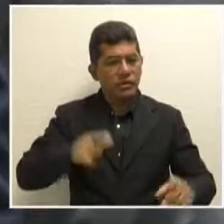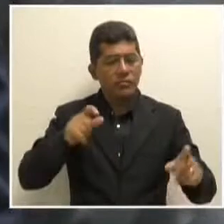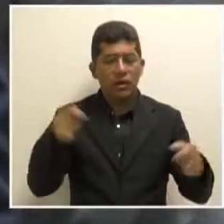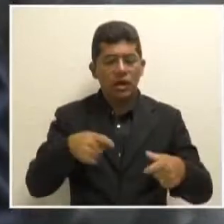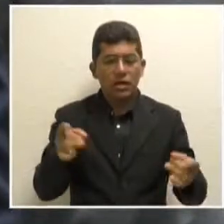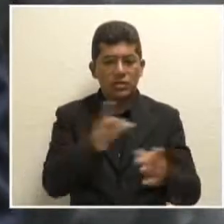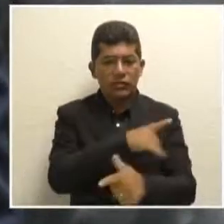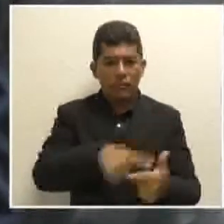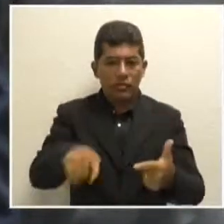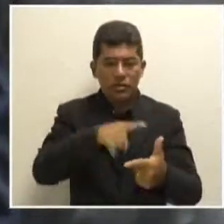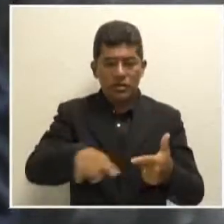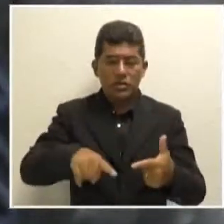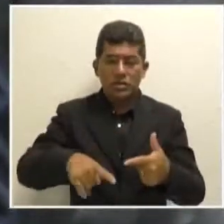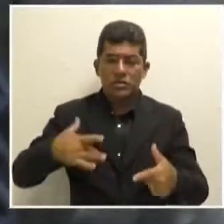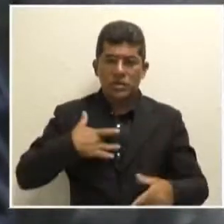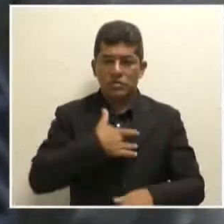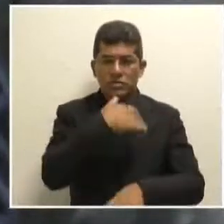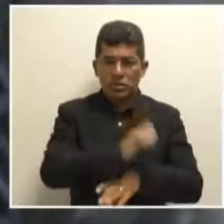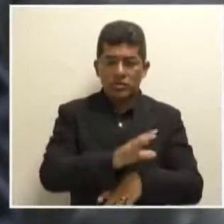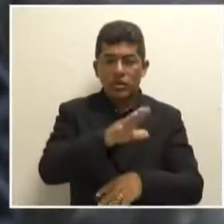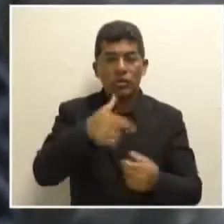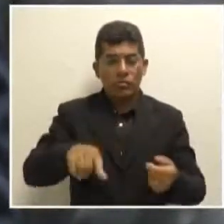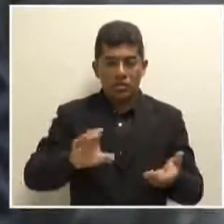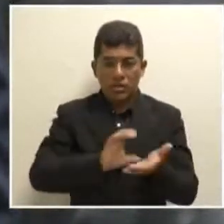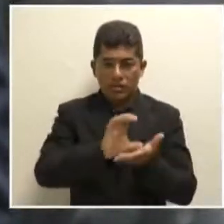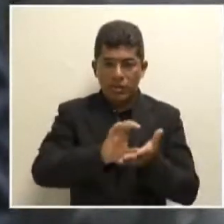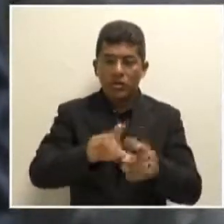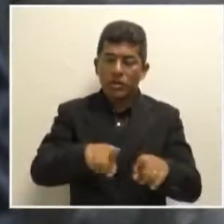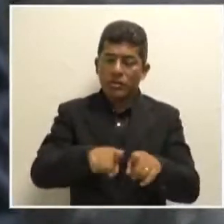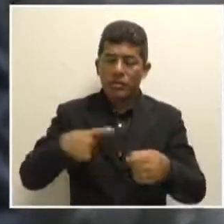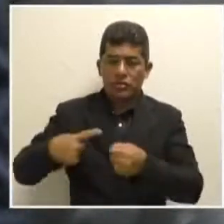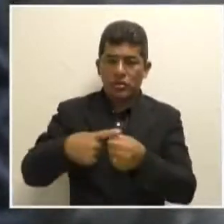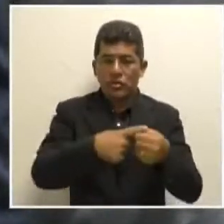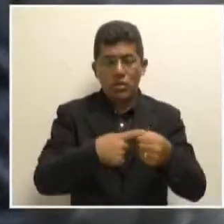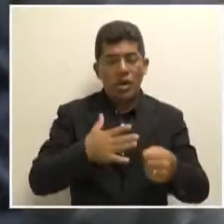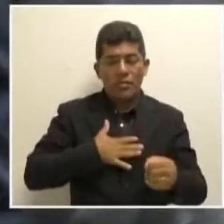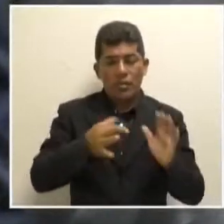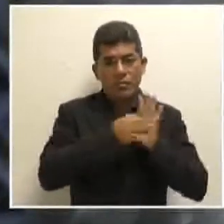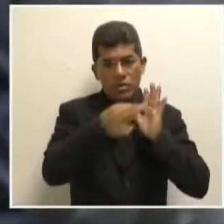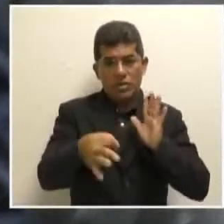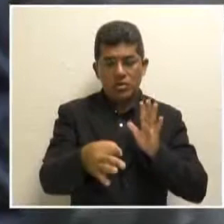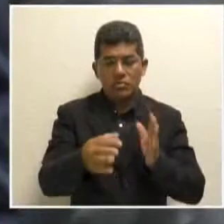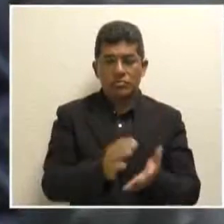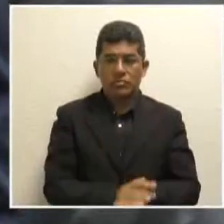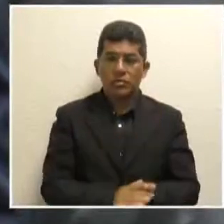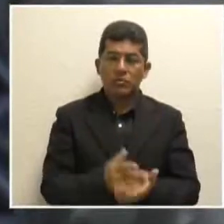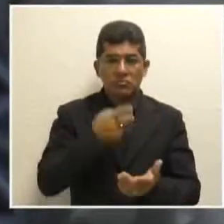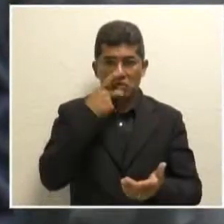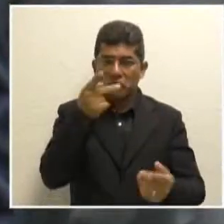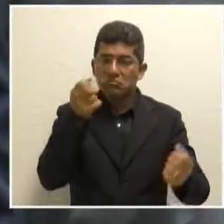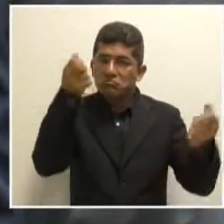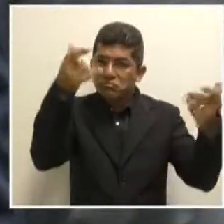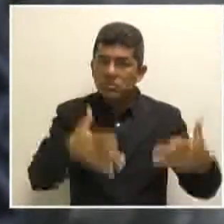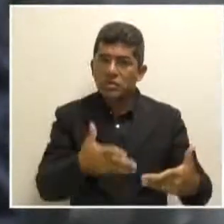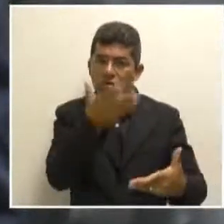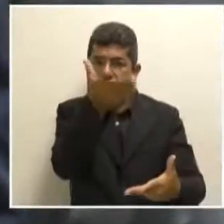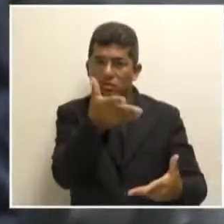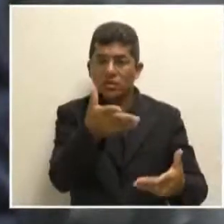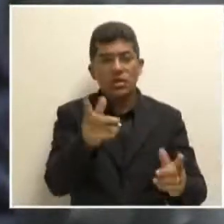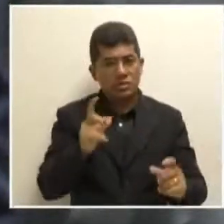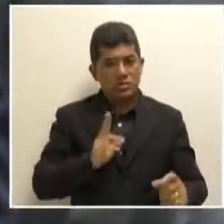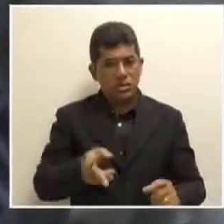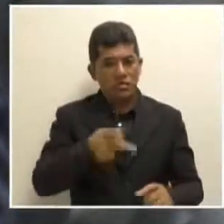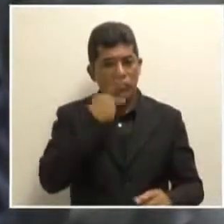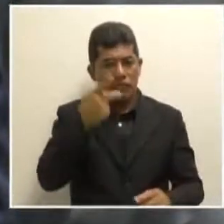problema da saúde no Amazonas tanto na capital como no interior é o meu posicionamento ao discurso de vossa excelência que sempre